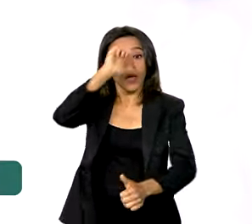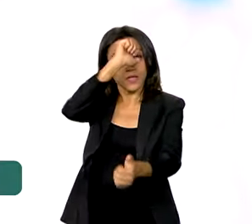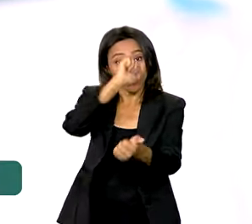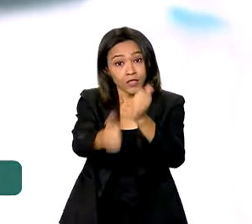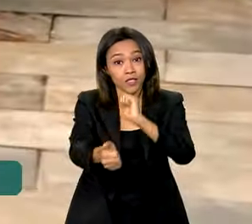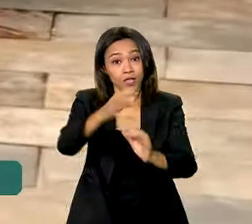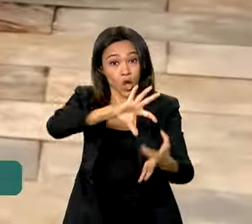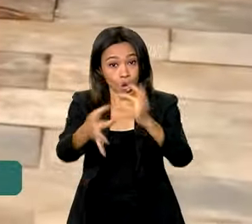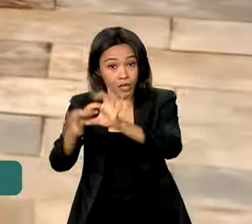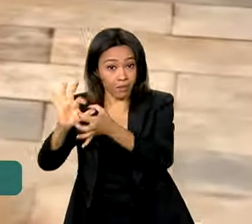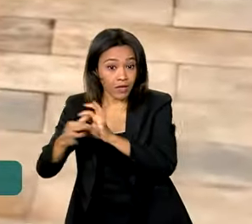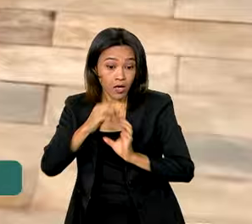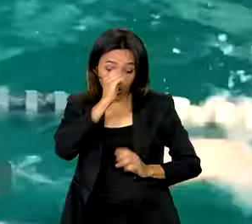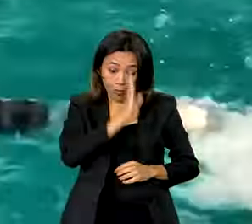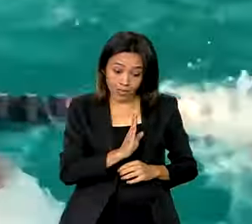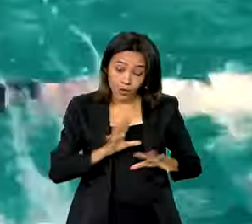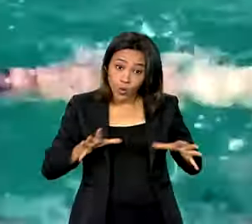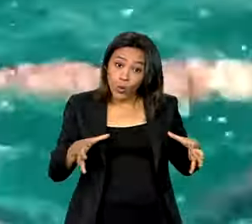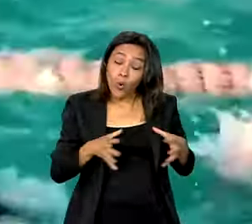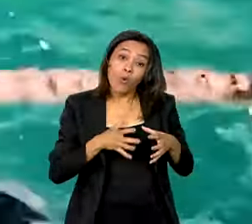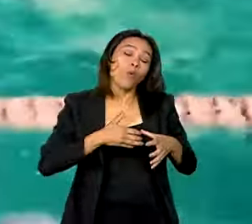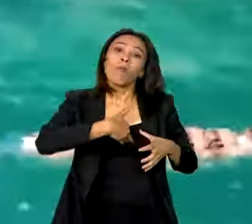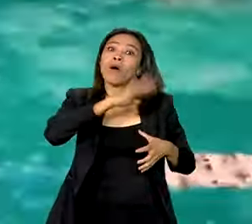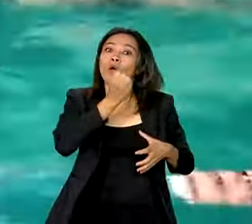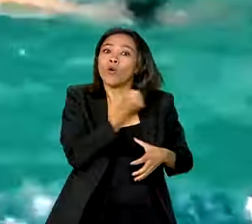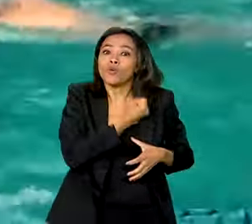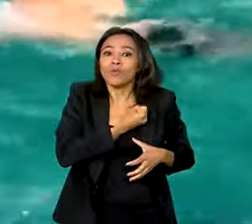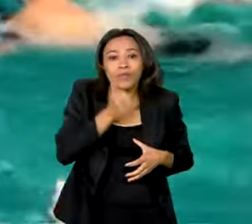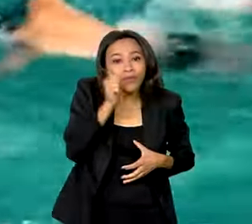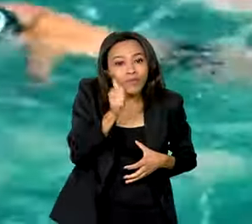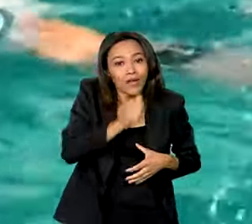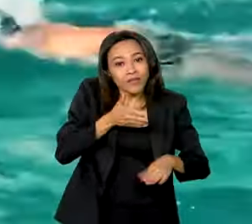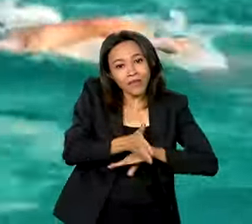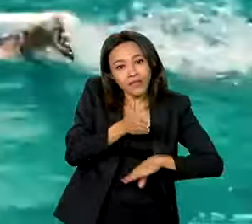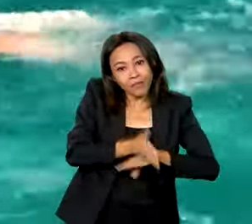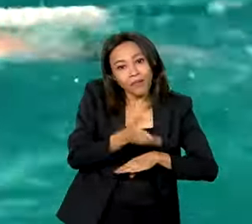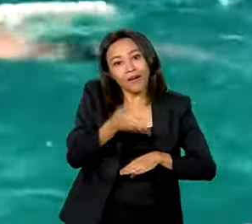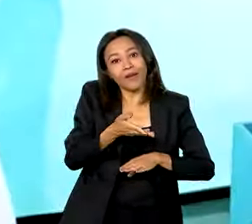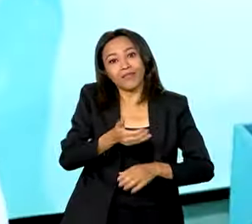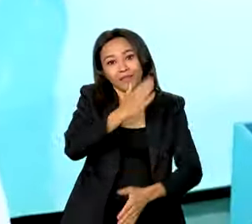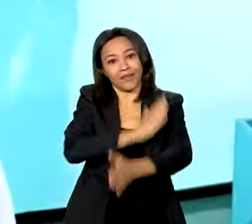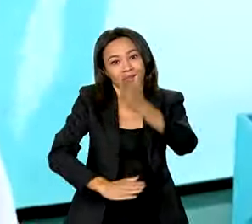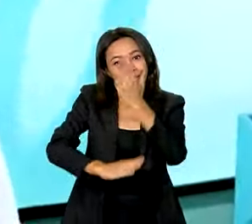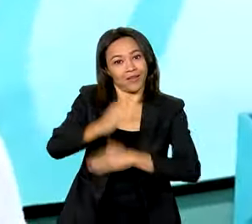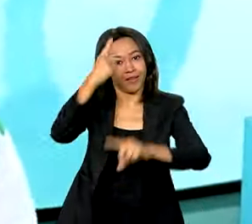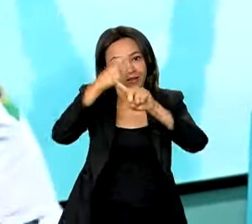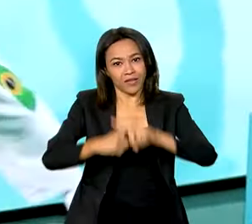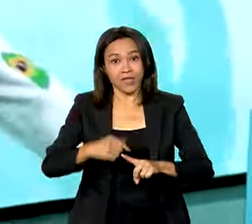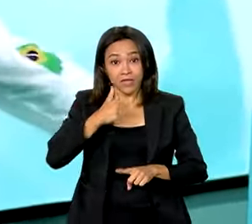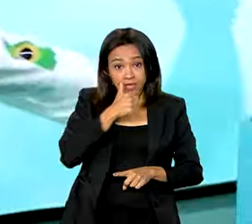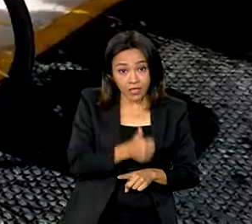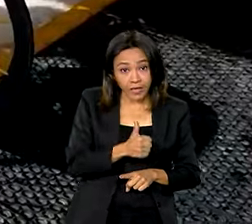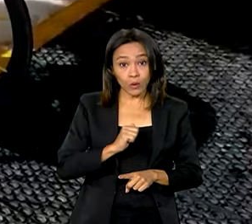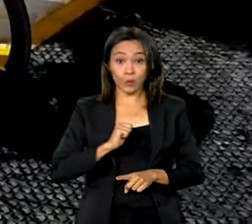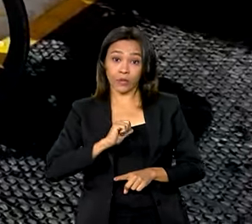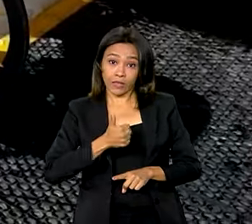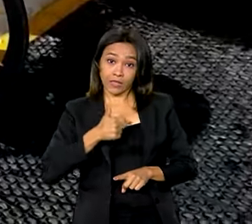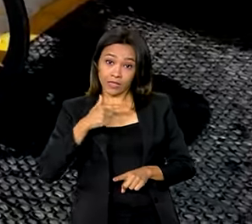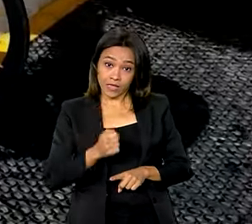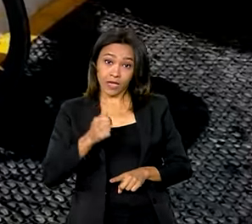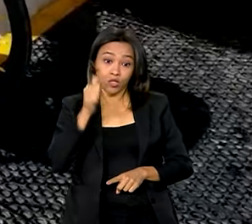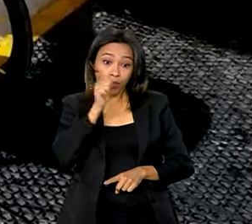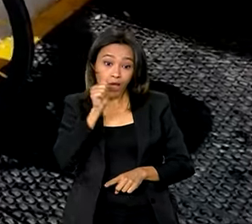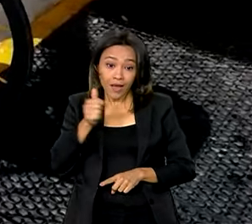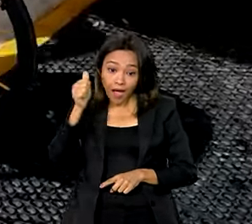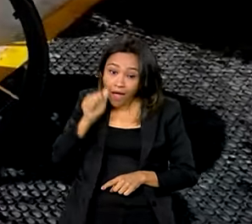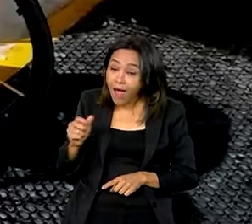Brasil tem a maior delegação feminina da história na Paralimpíada de Paris. São 117 mulheres. Entre elas,